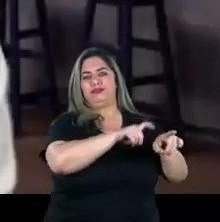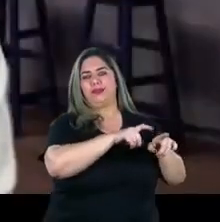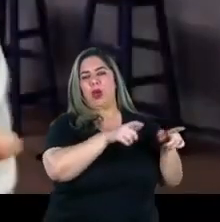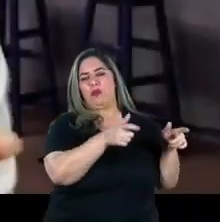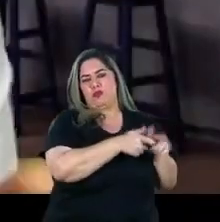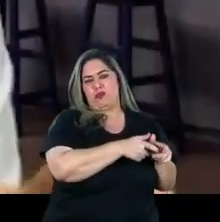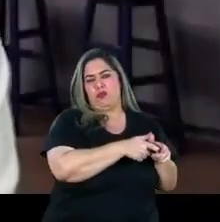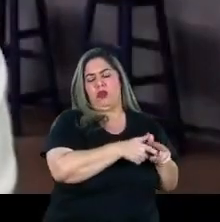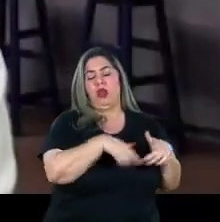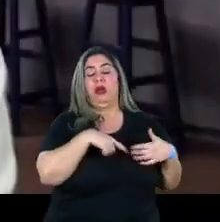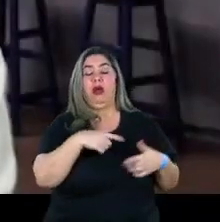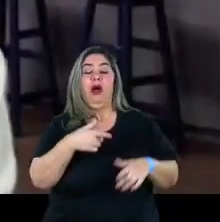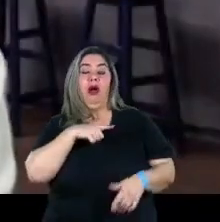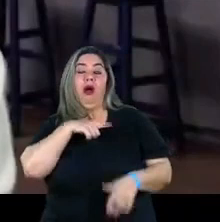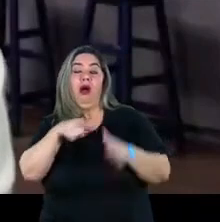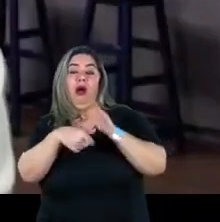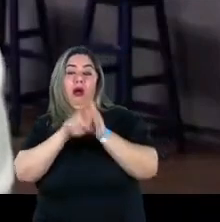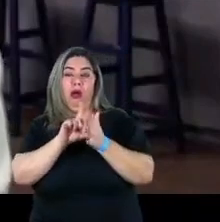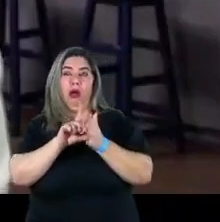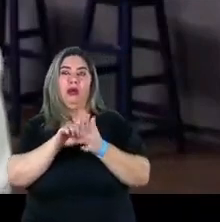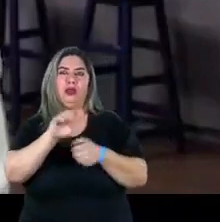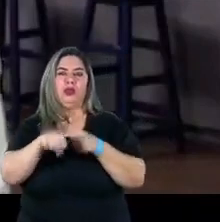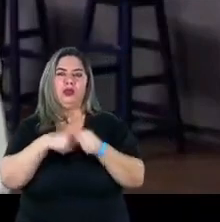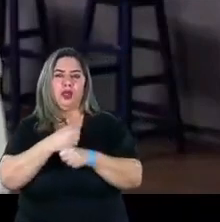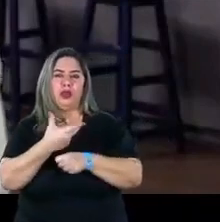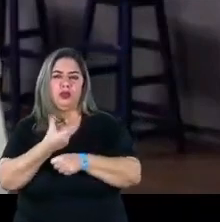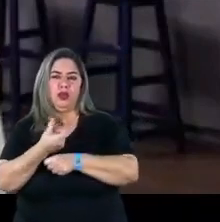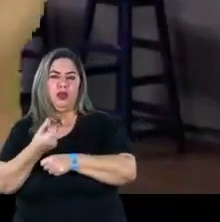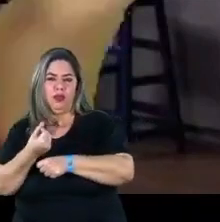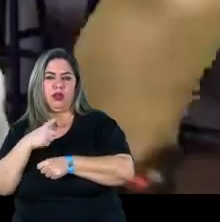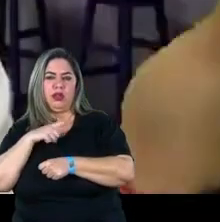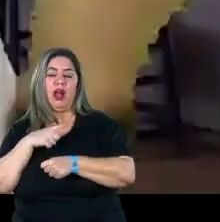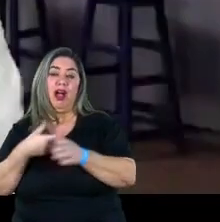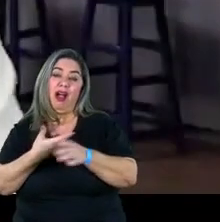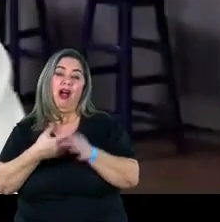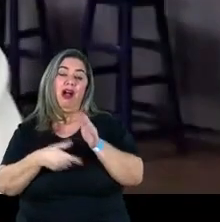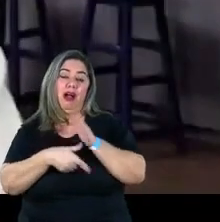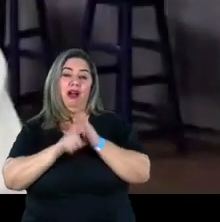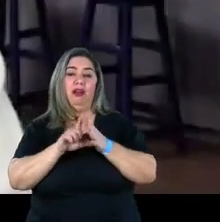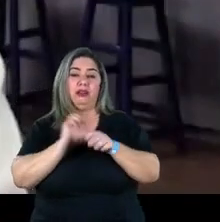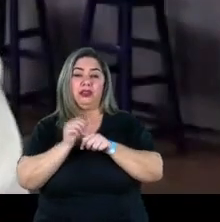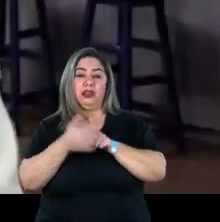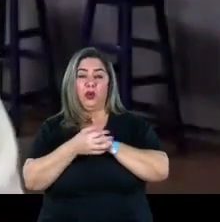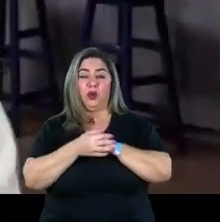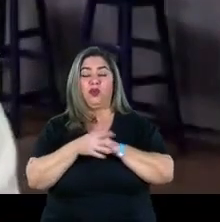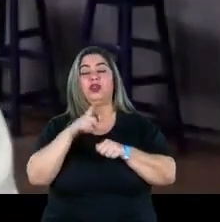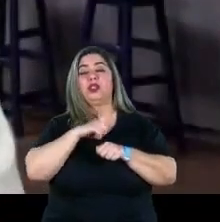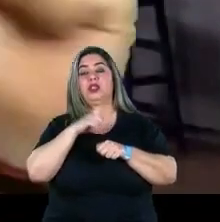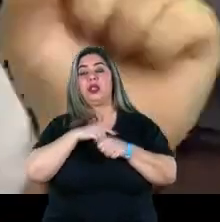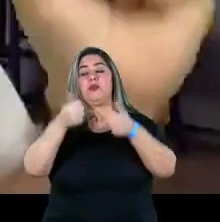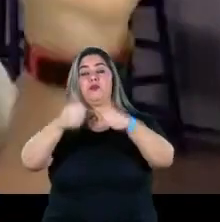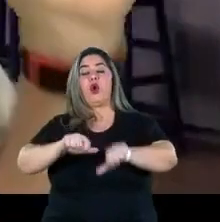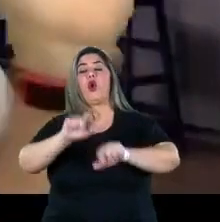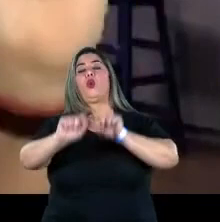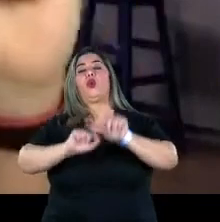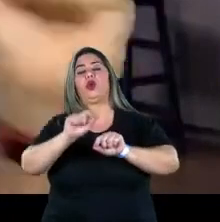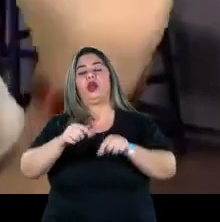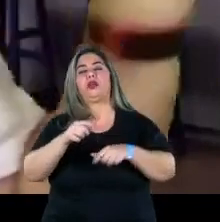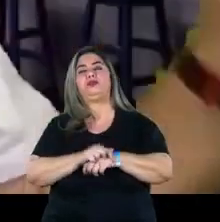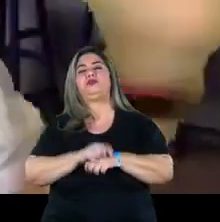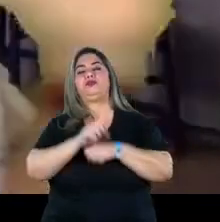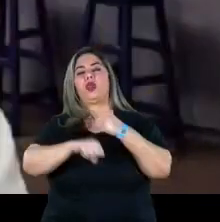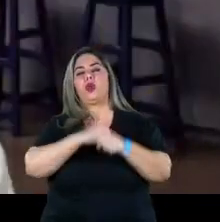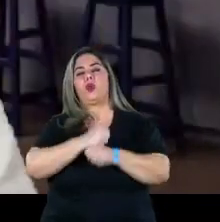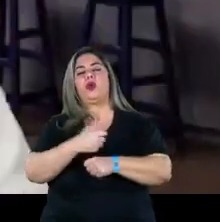Então, você tem antes de 2020 quando vem a Covid, as piores são da seguinte maneira, em